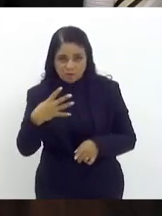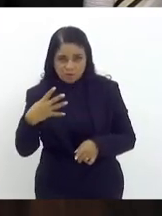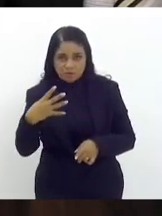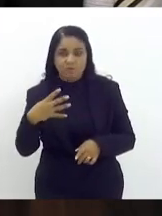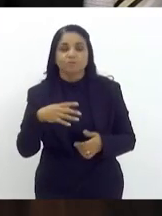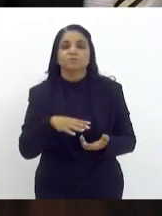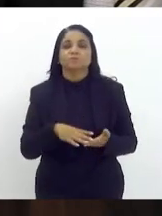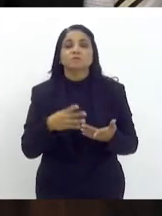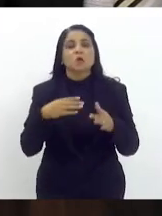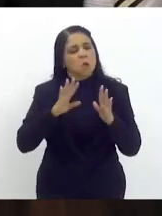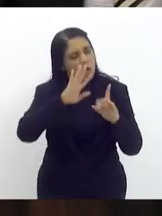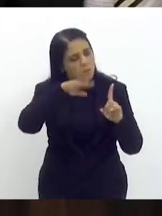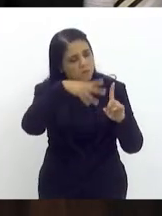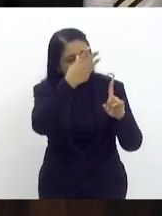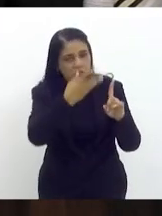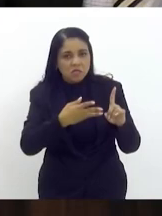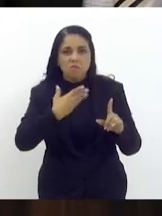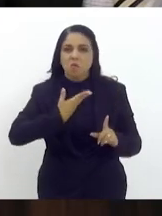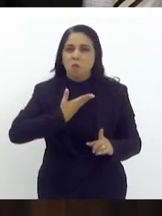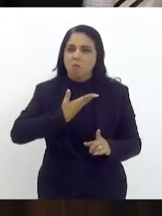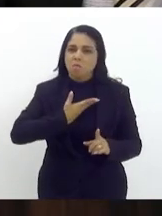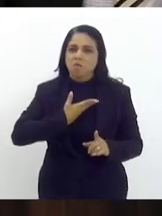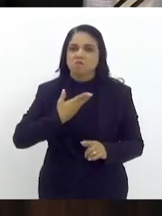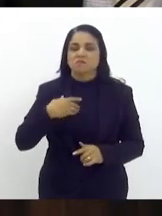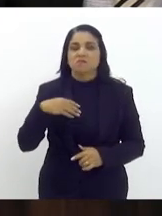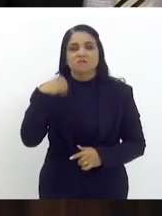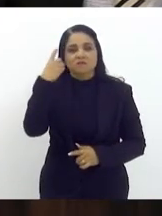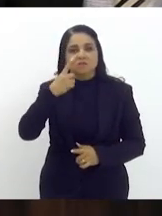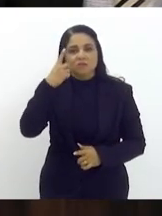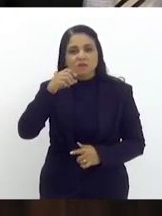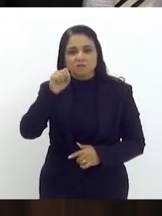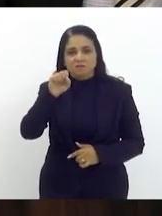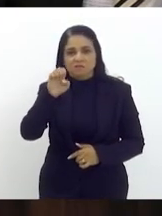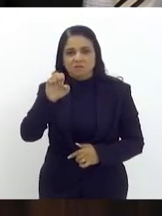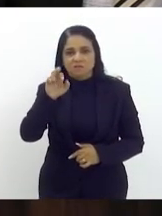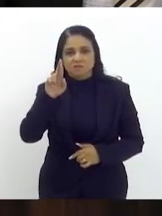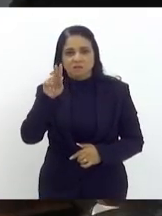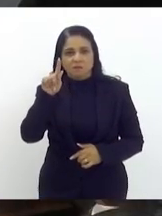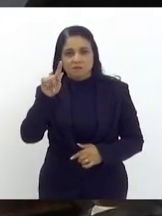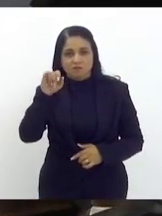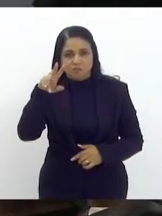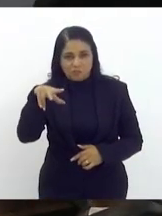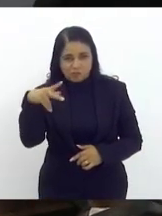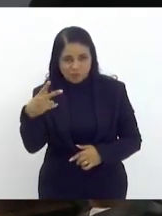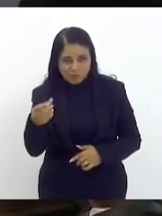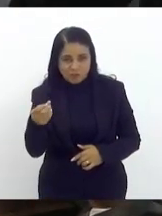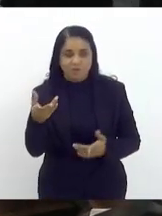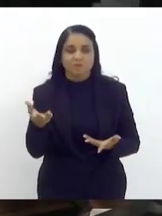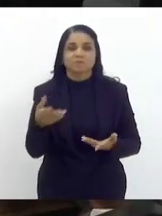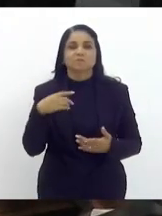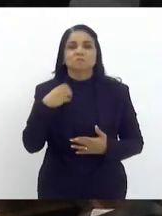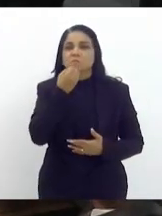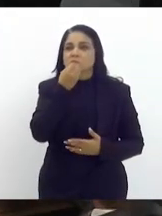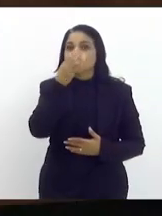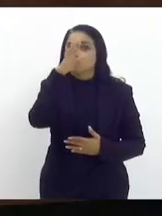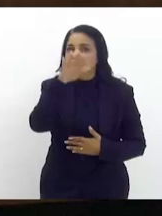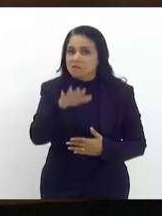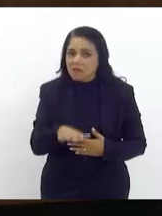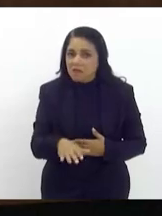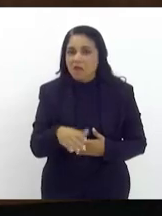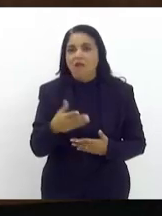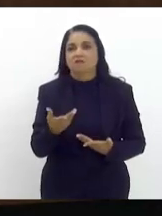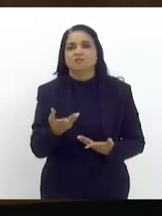também ao nosso amigo deputado Serginho, aqui, respeito da Rosa Fernandes. Boa tarde, meu presidente, Pedro.